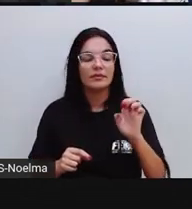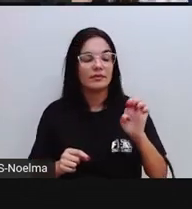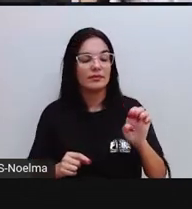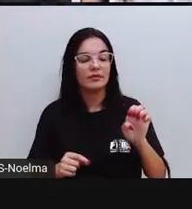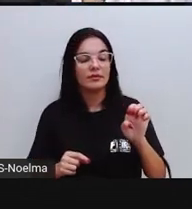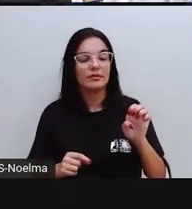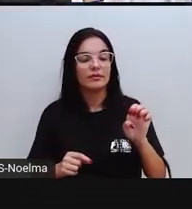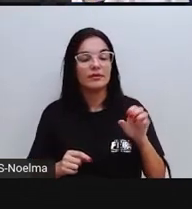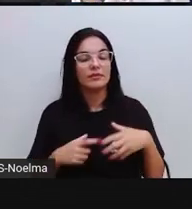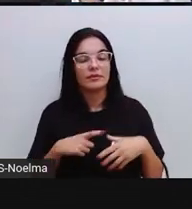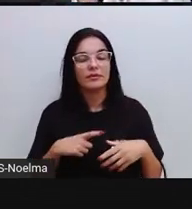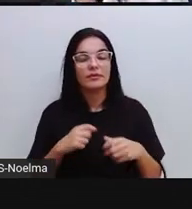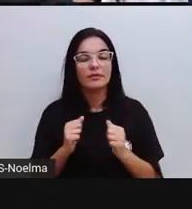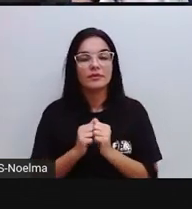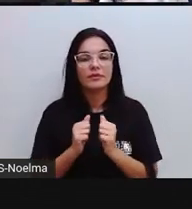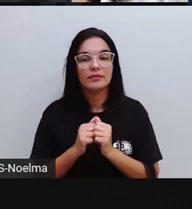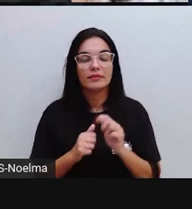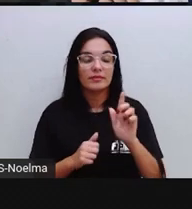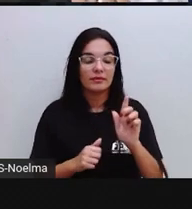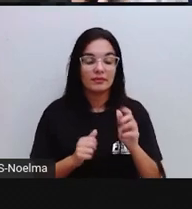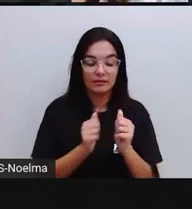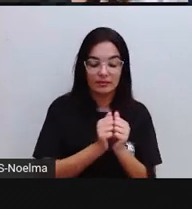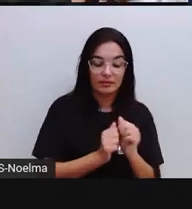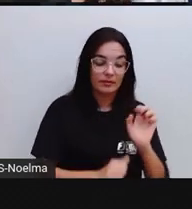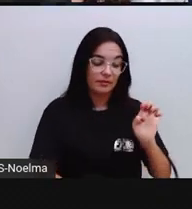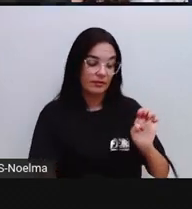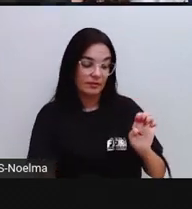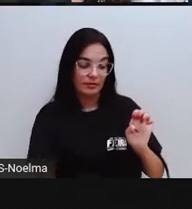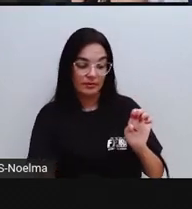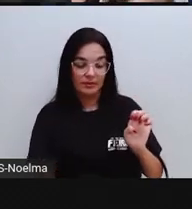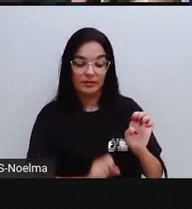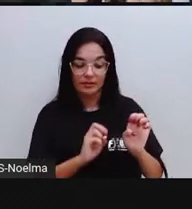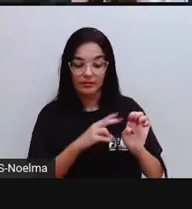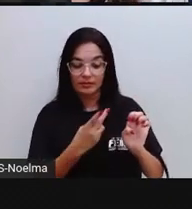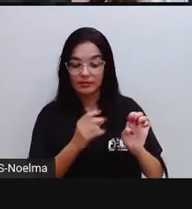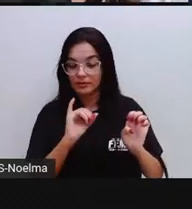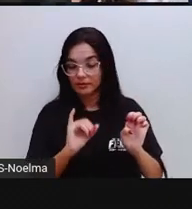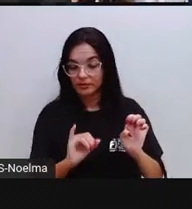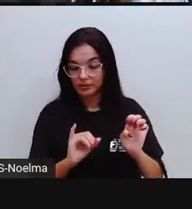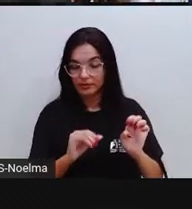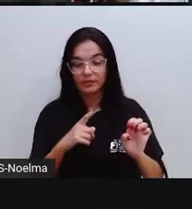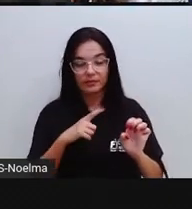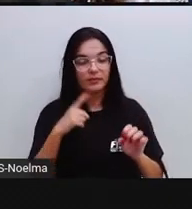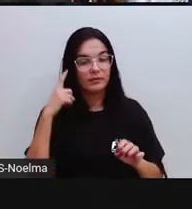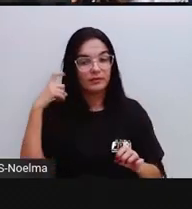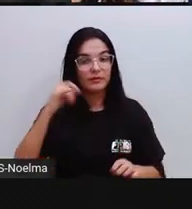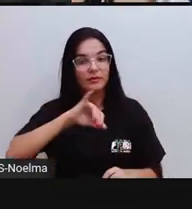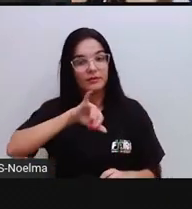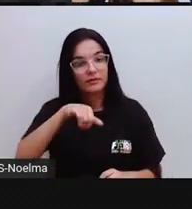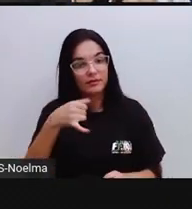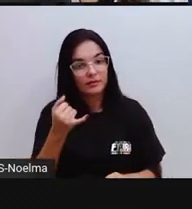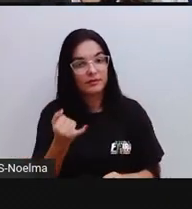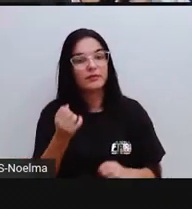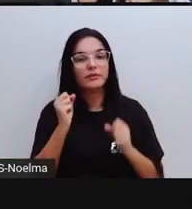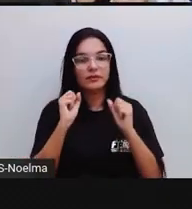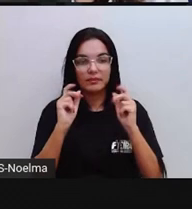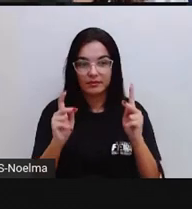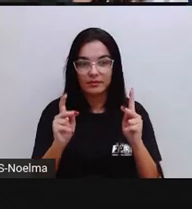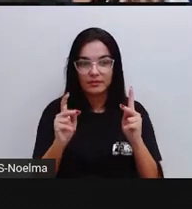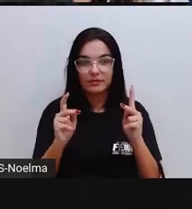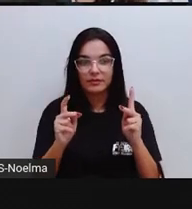tá? Nós sabemos que a letra guê, quando tá aí junto das vogais e, i, tem som de gi, não tem som de guê.